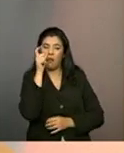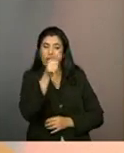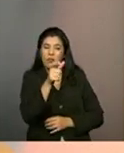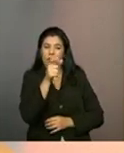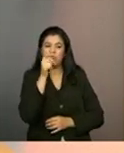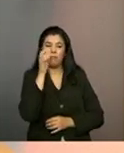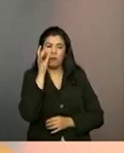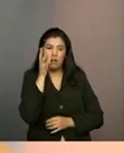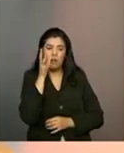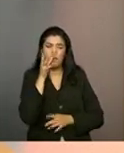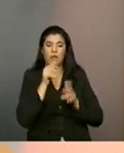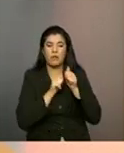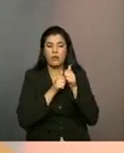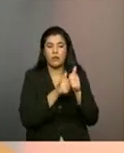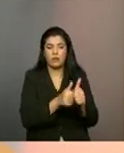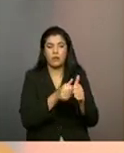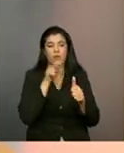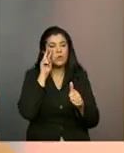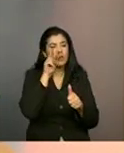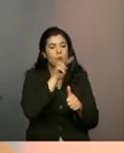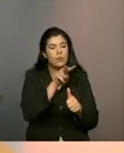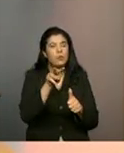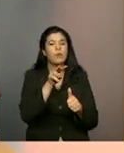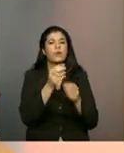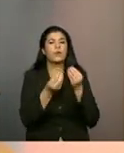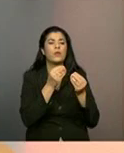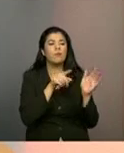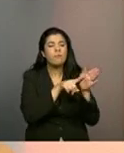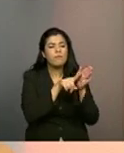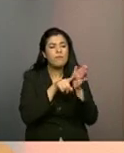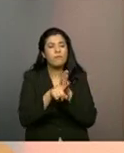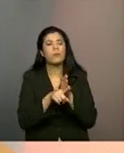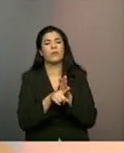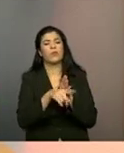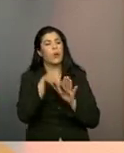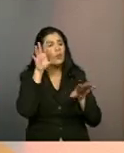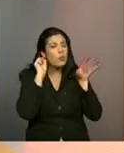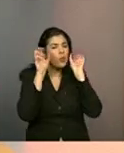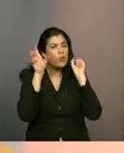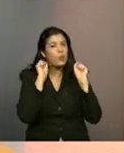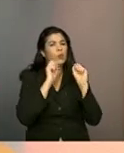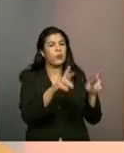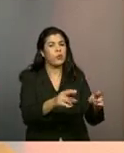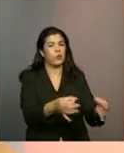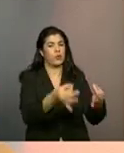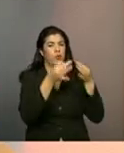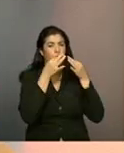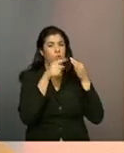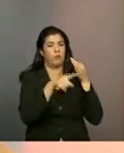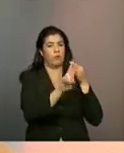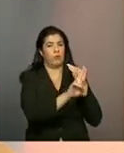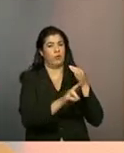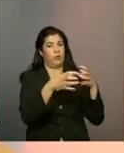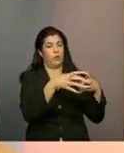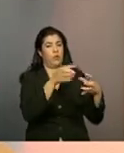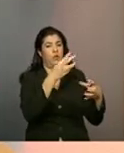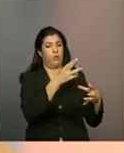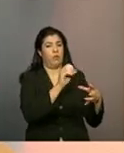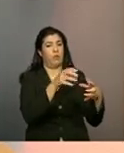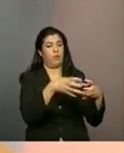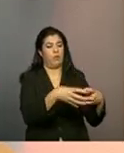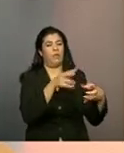acompanhar, olhar, fazer uma escuta qualificada desses usuários, desses grupos.